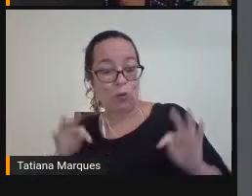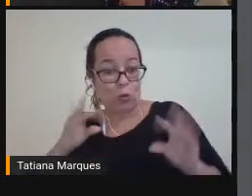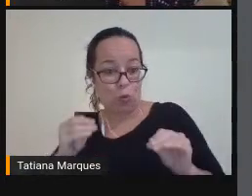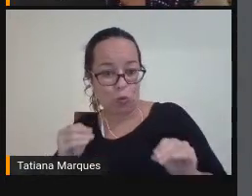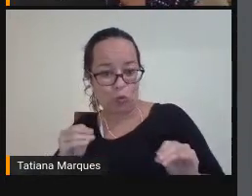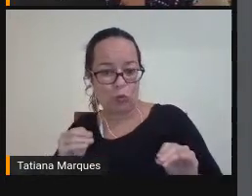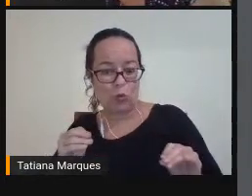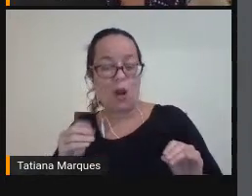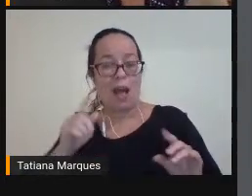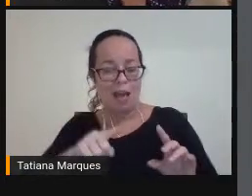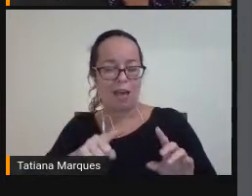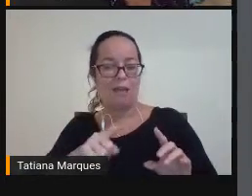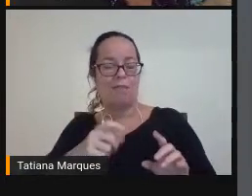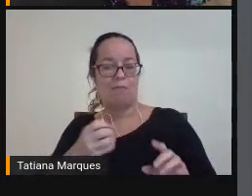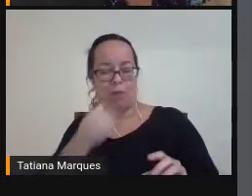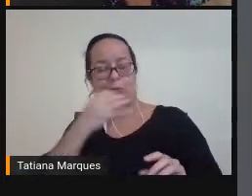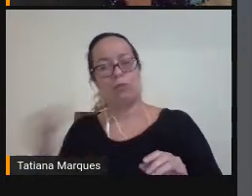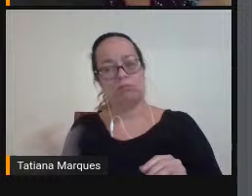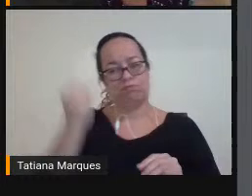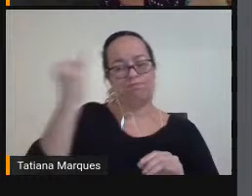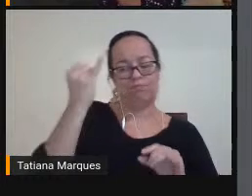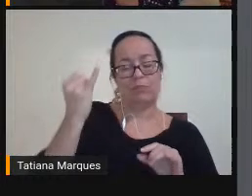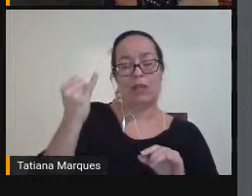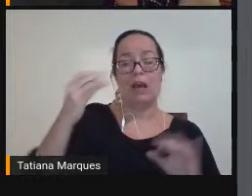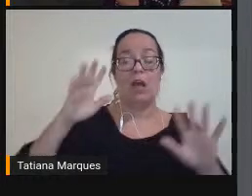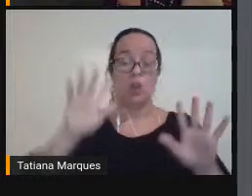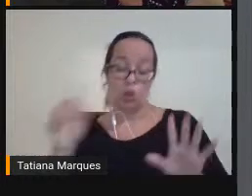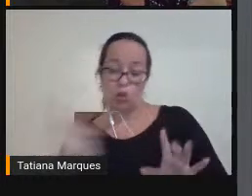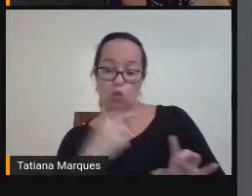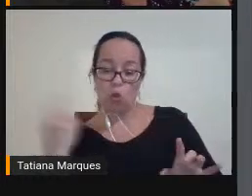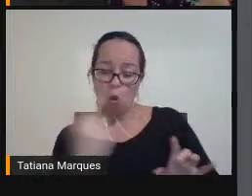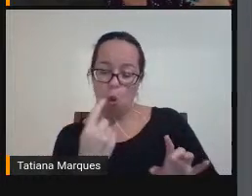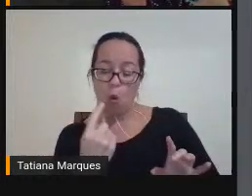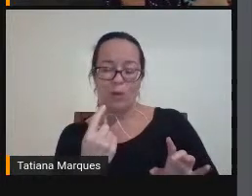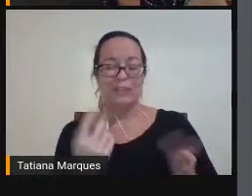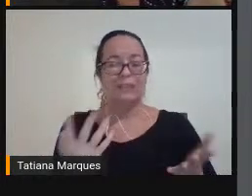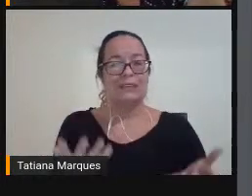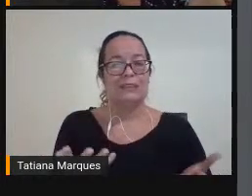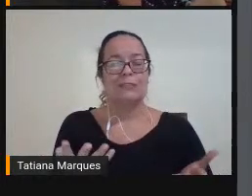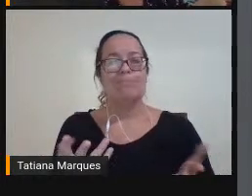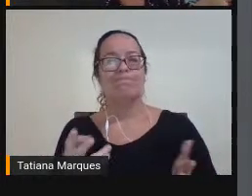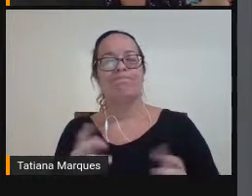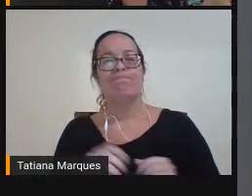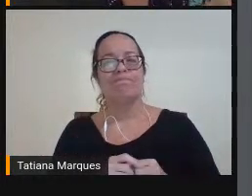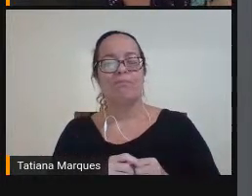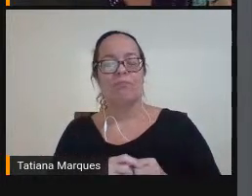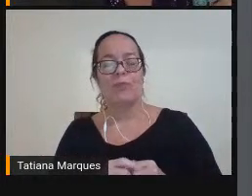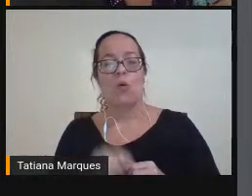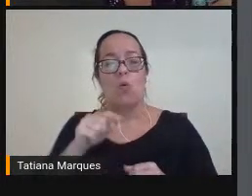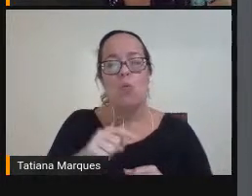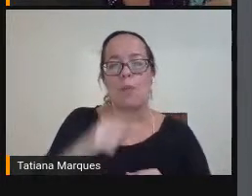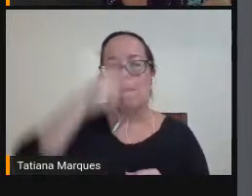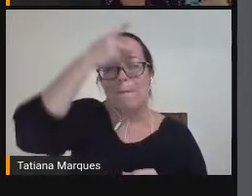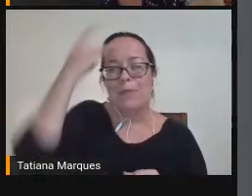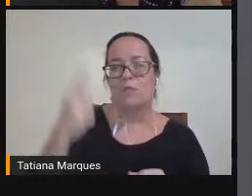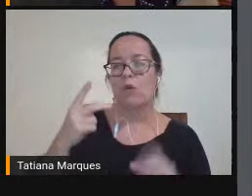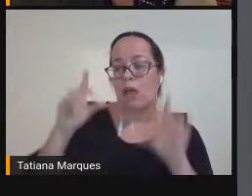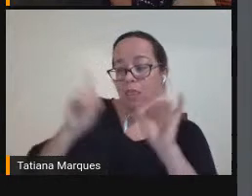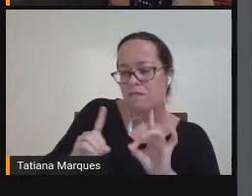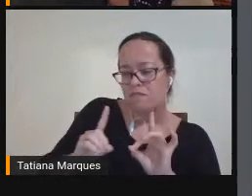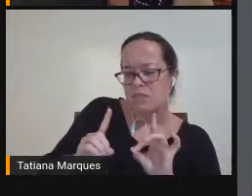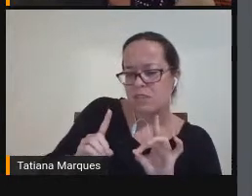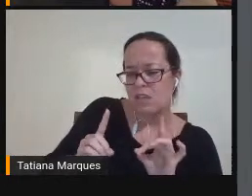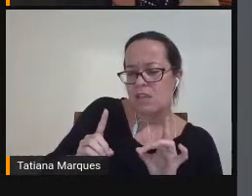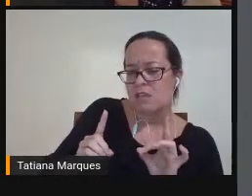Nós Não podemos Pensar Que uma Pessoa Com deficiência Vai ter As